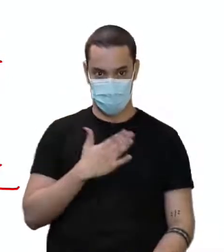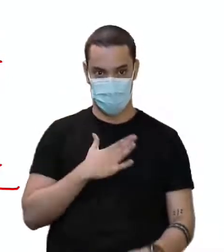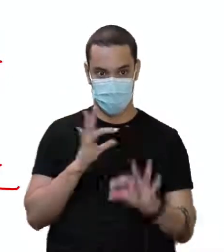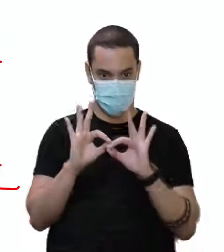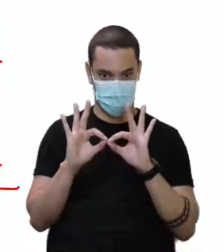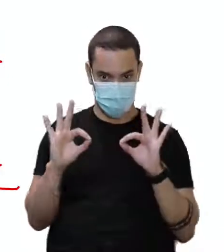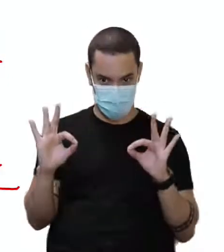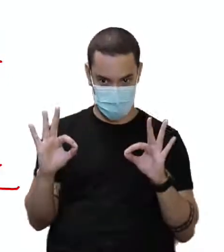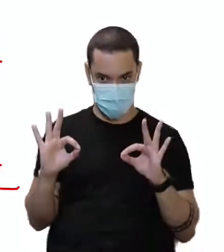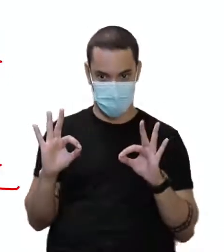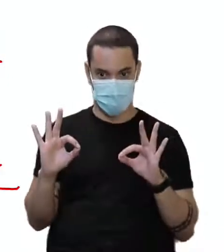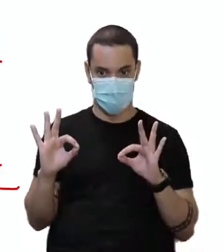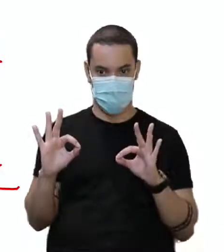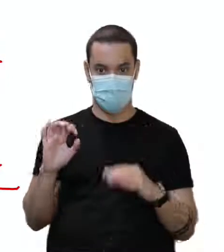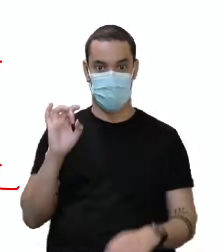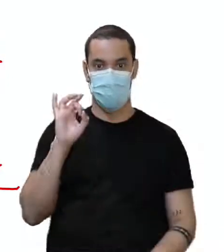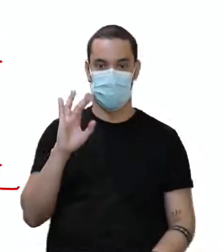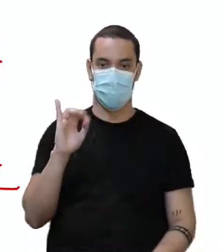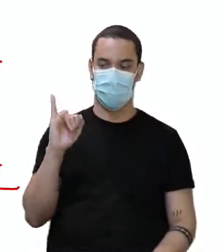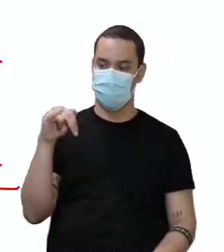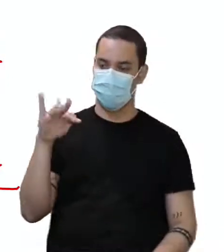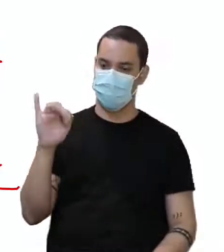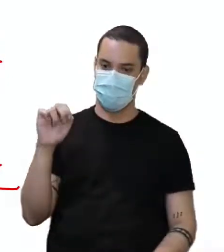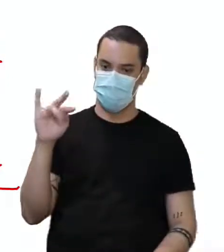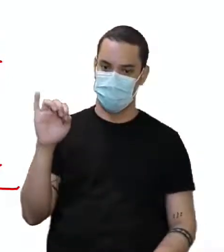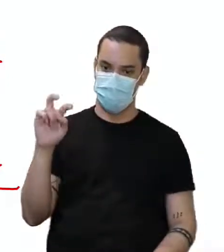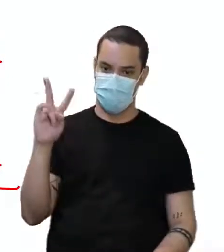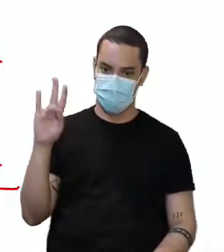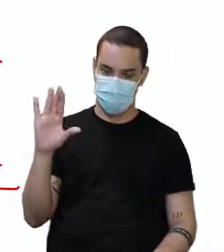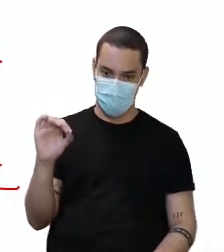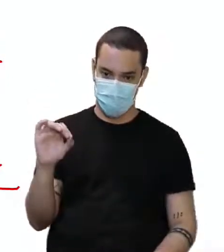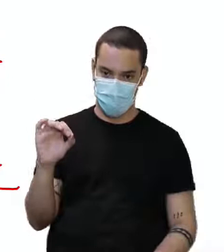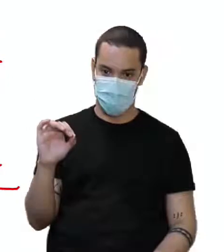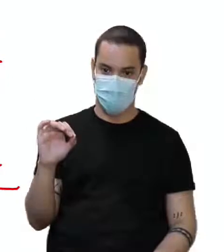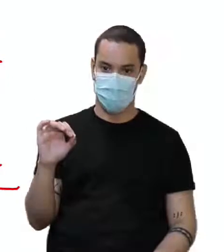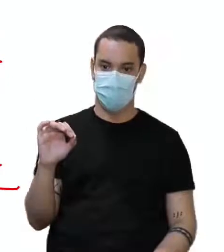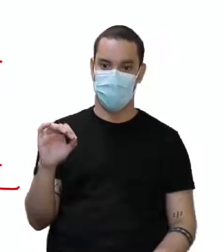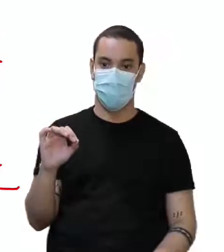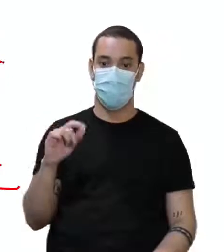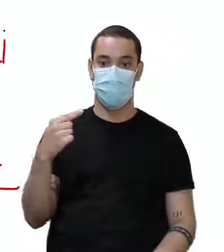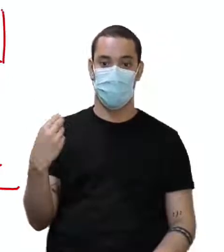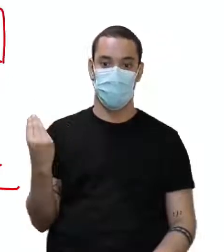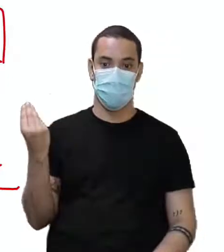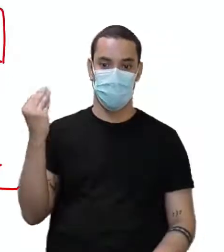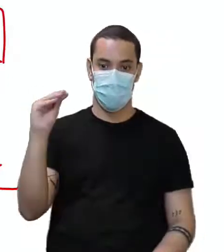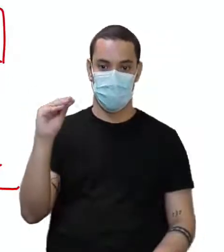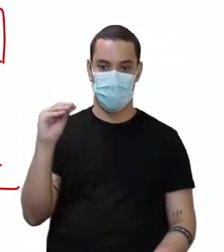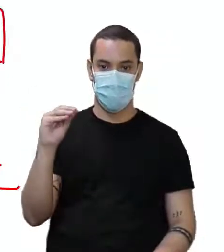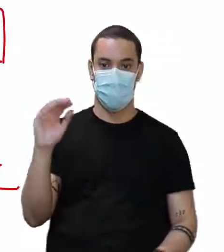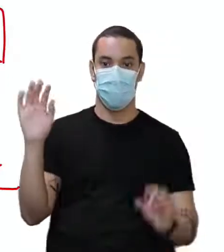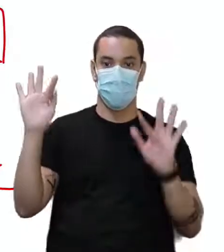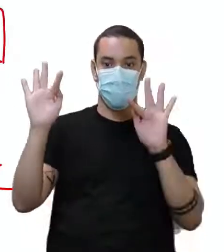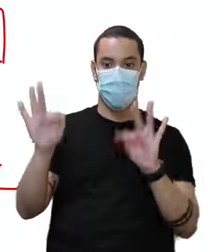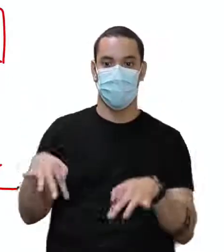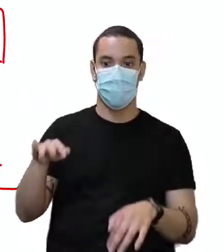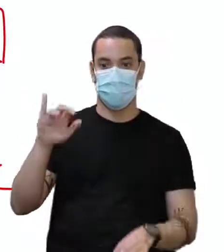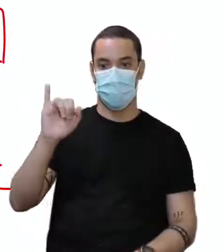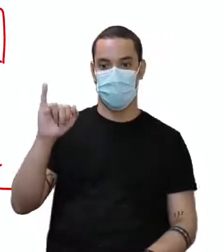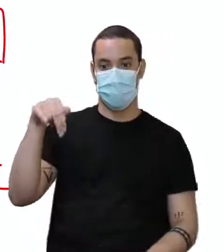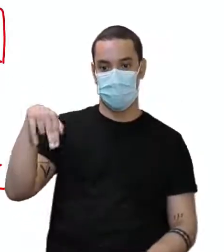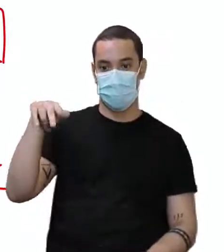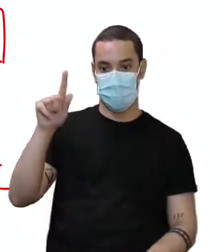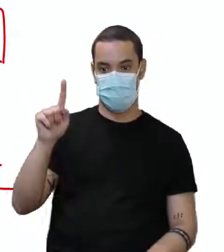frase e só vem no infinitivo aqui, nesse caso, do to cook. E aí eu acrescentei o meu ing no final do verbo,